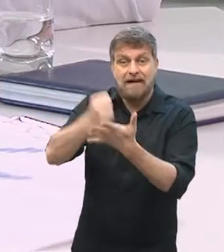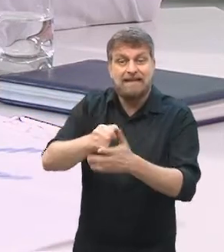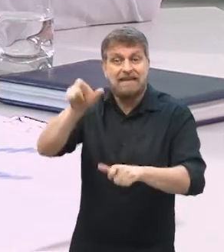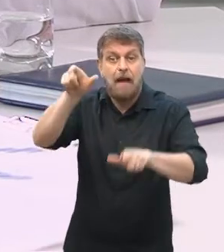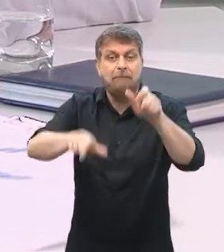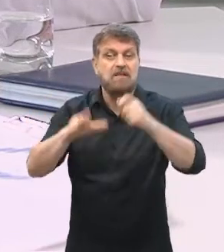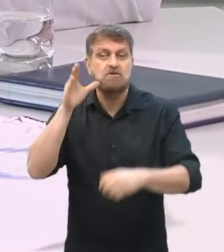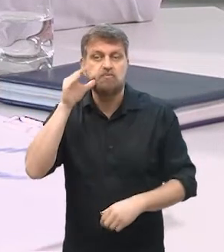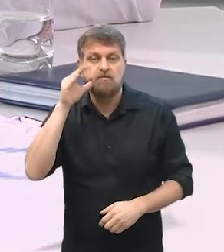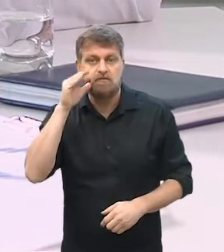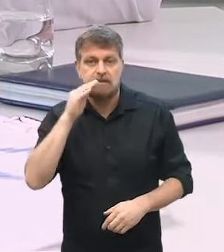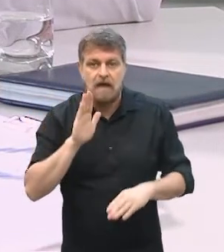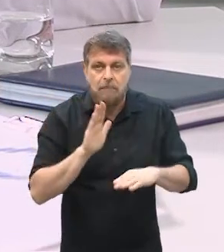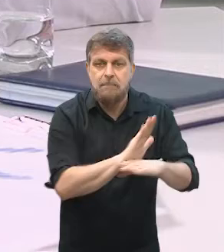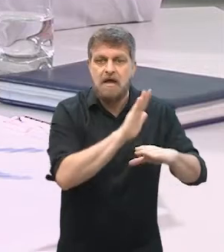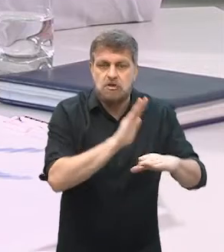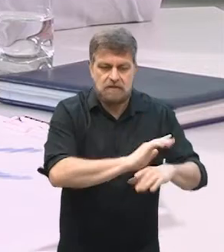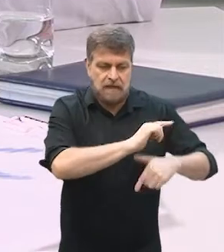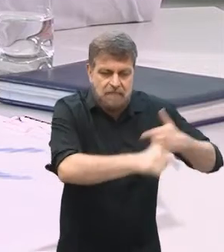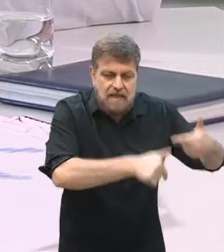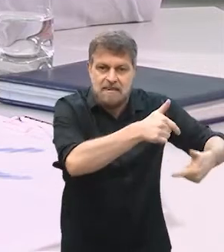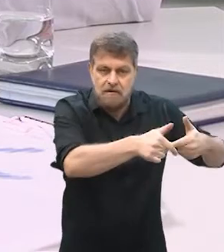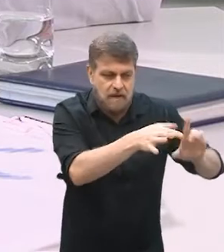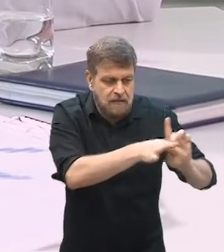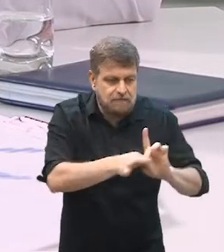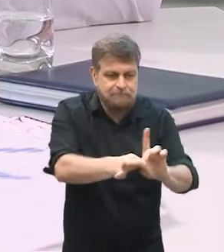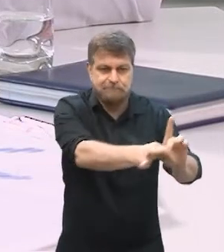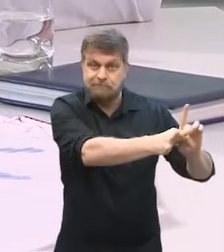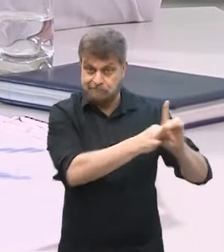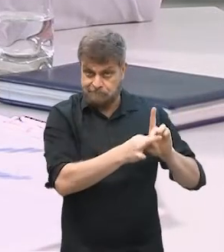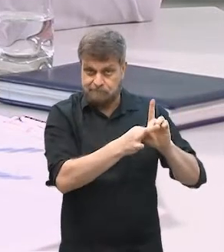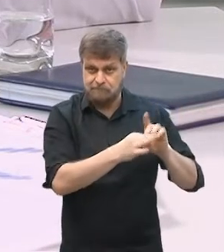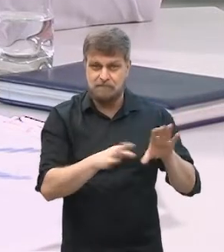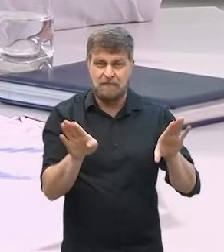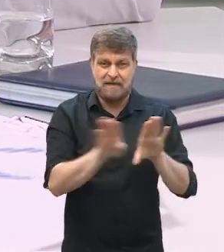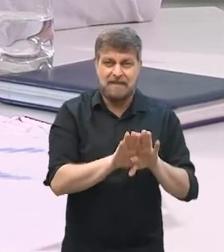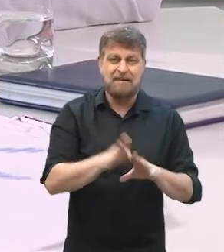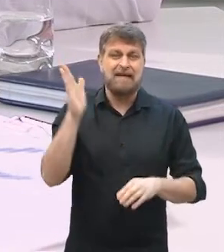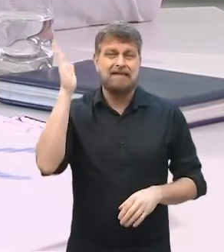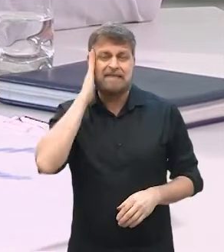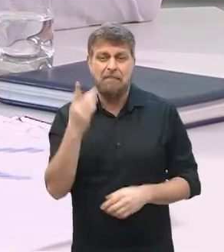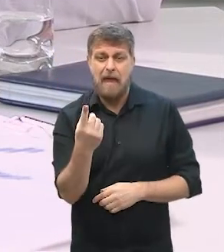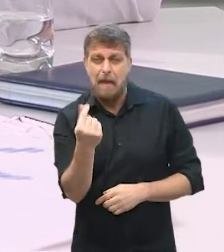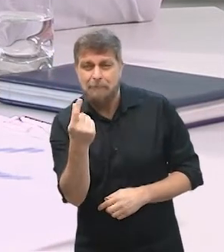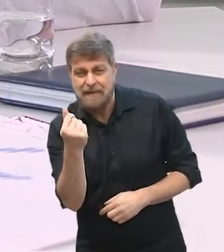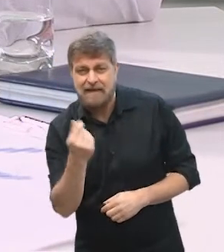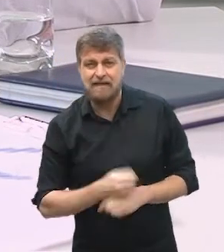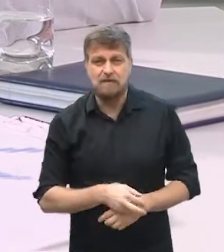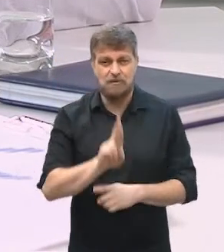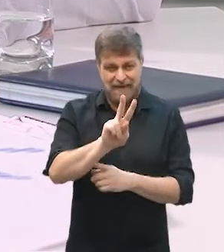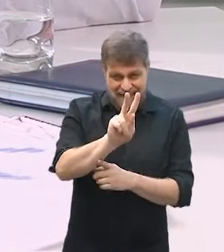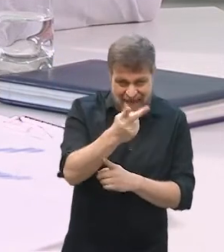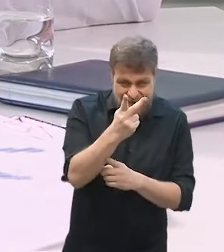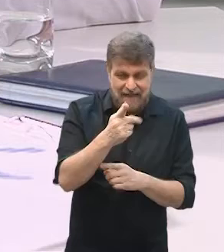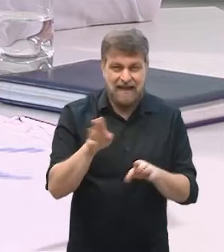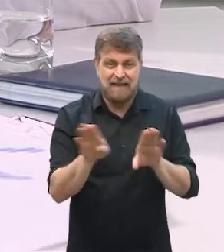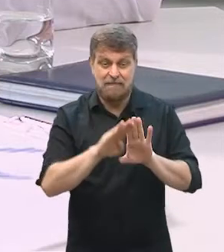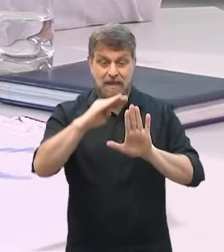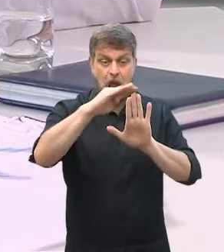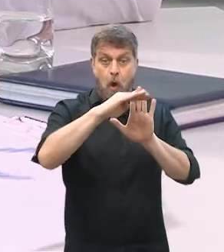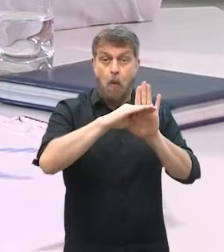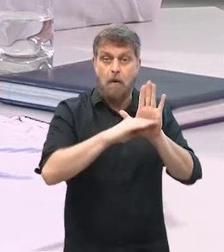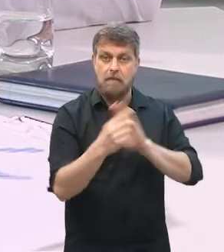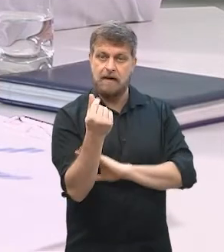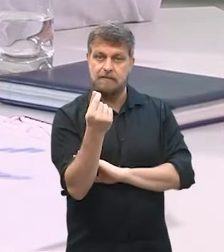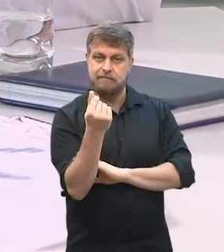colaborarem nessa empreitada, né, então, posicionamento, preço, gestão de pessoas, o plano financeiro, né,